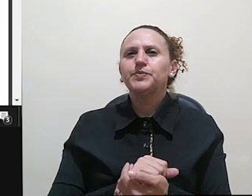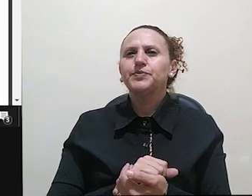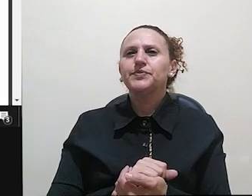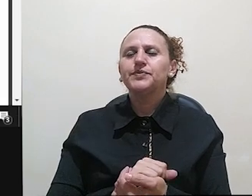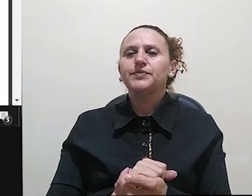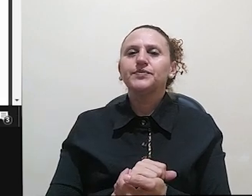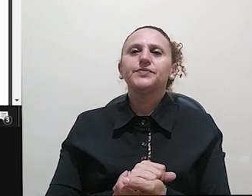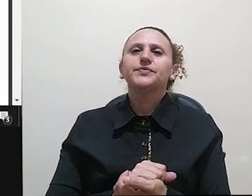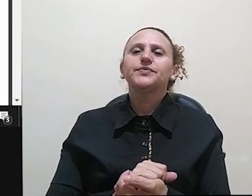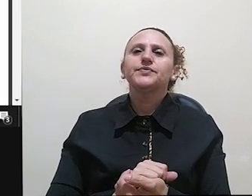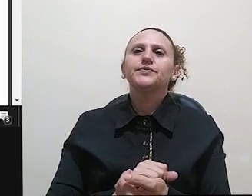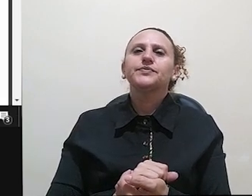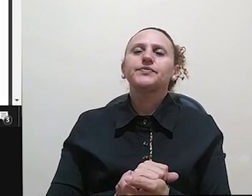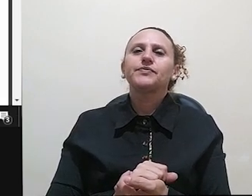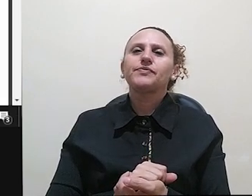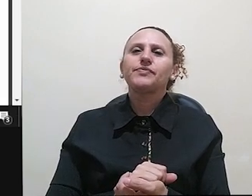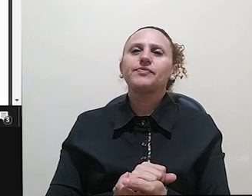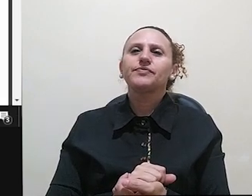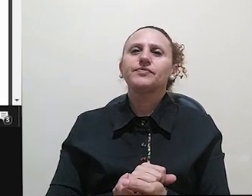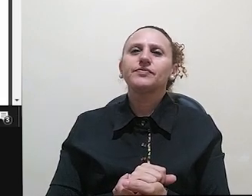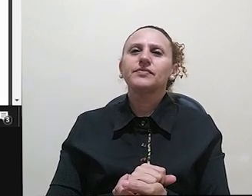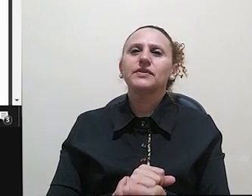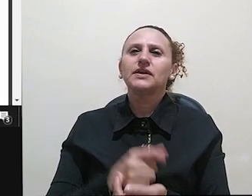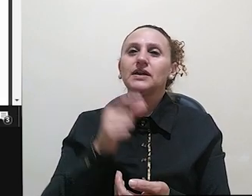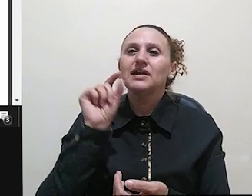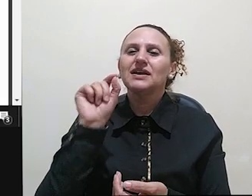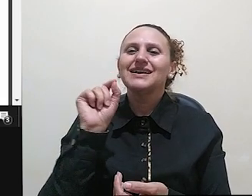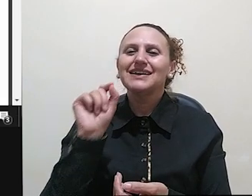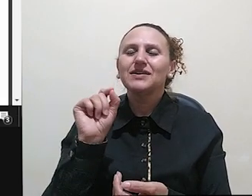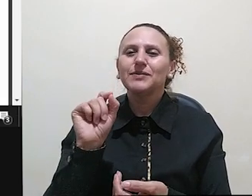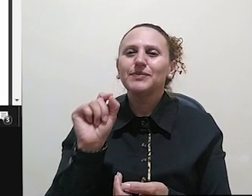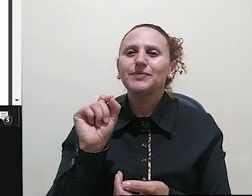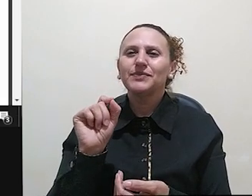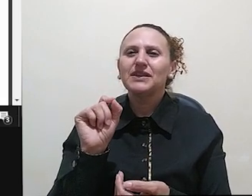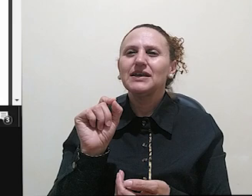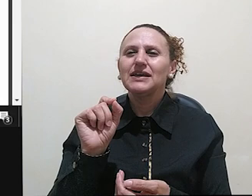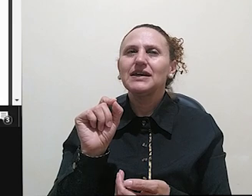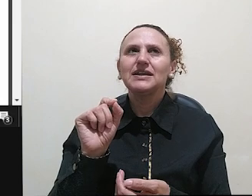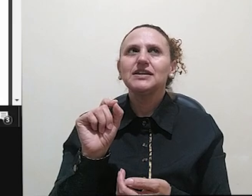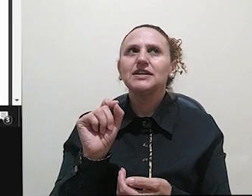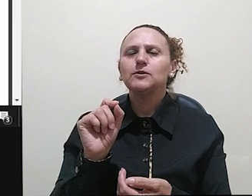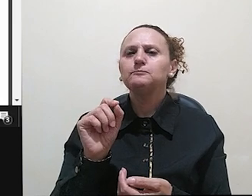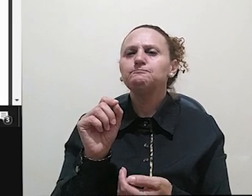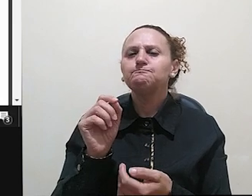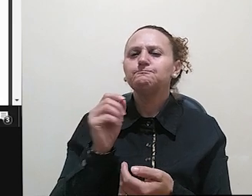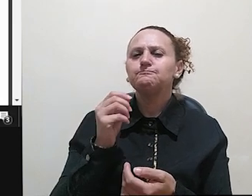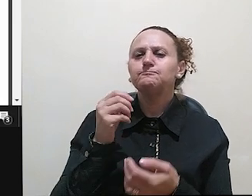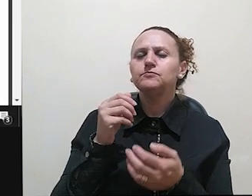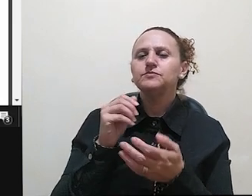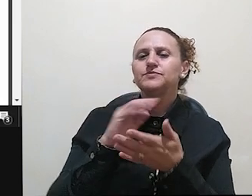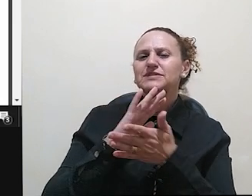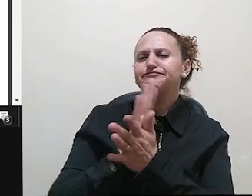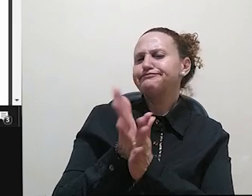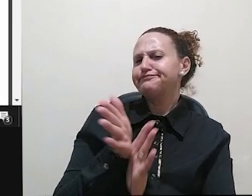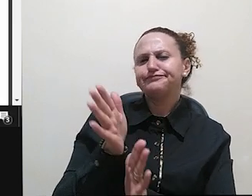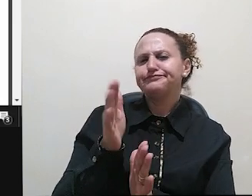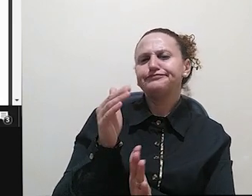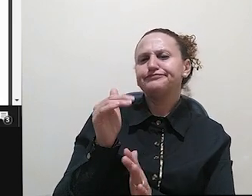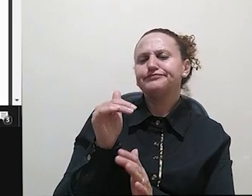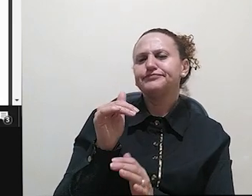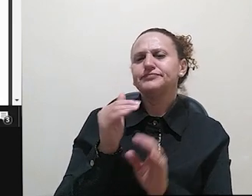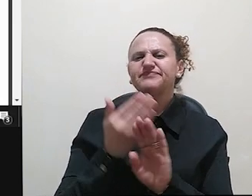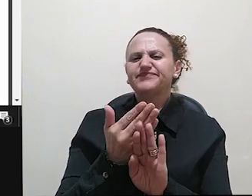e que ele menciona, então, por exemplo, que não ignora a variação linguística, mas a concebe em função de uma